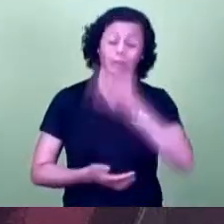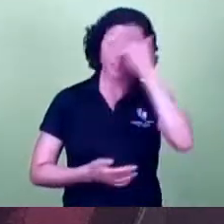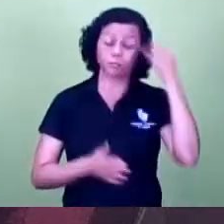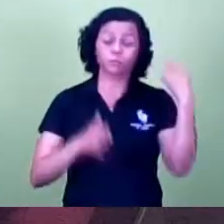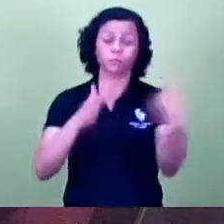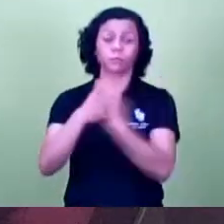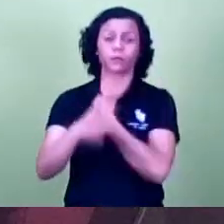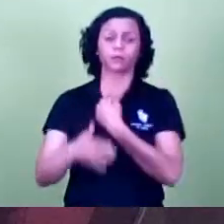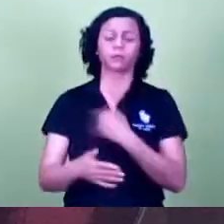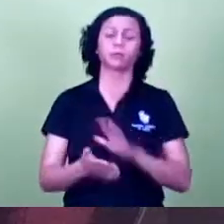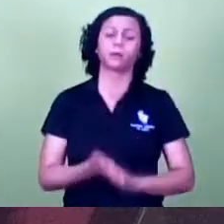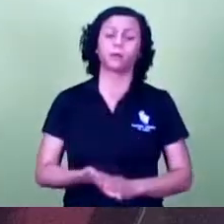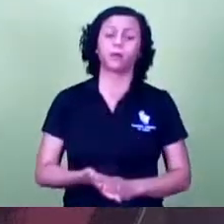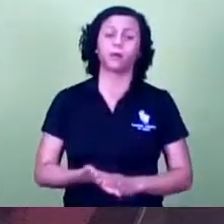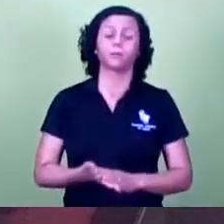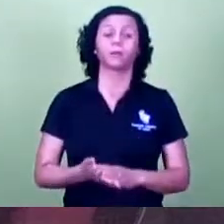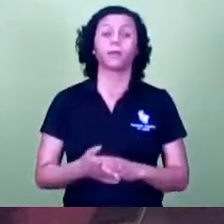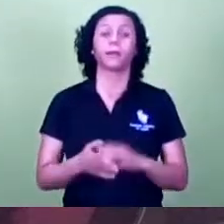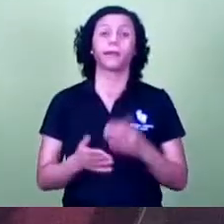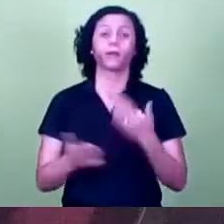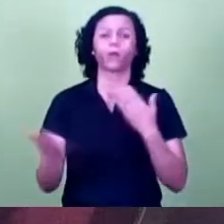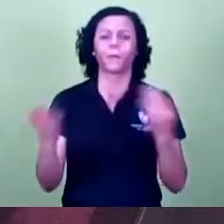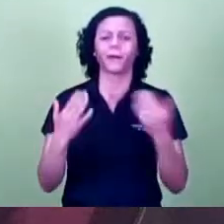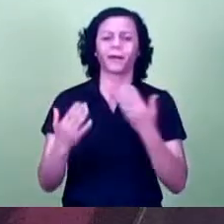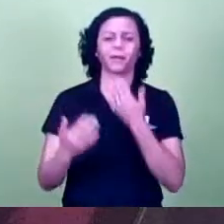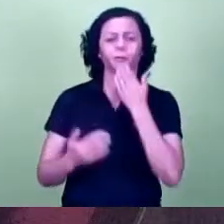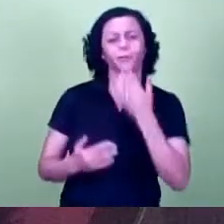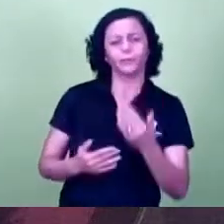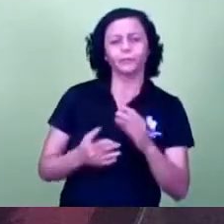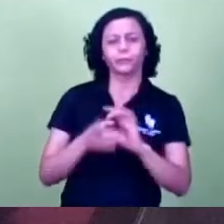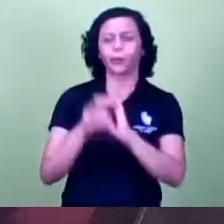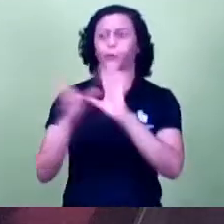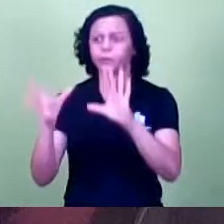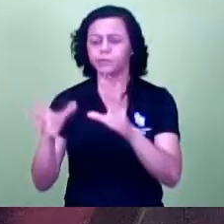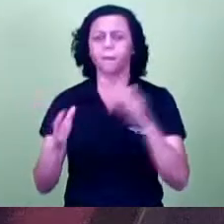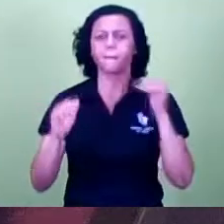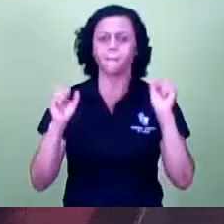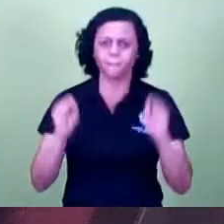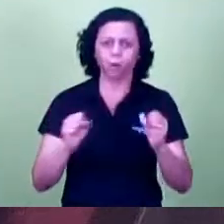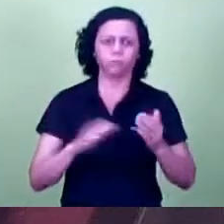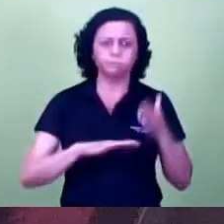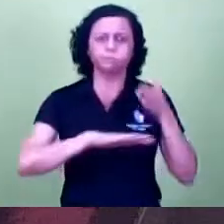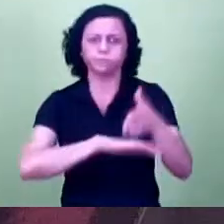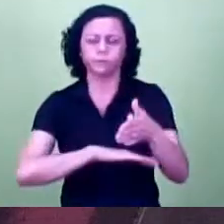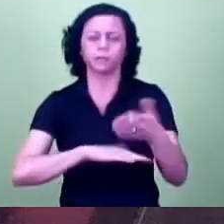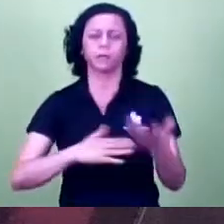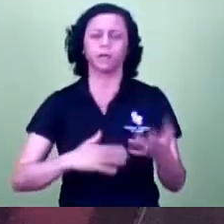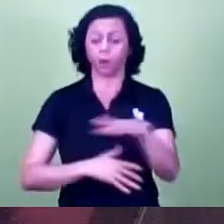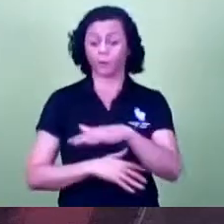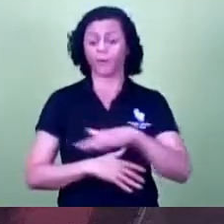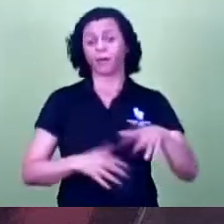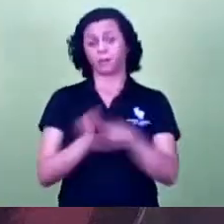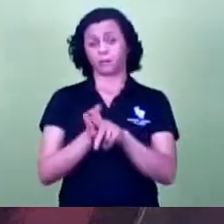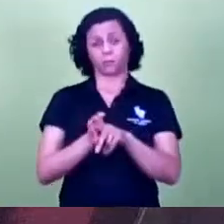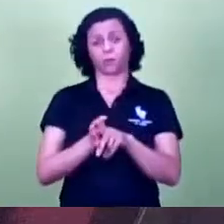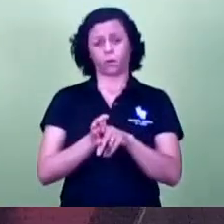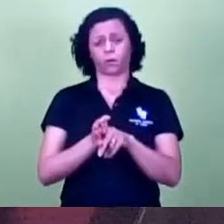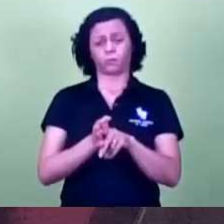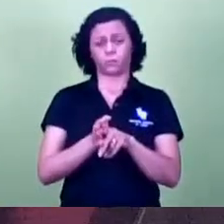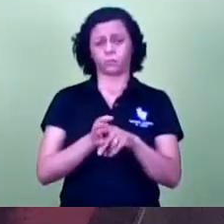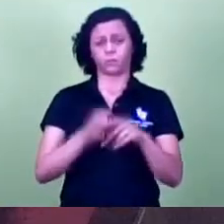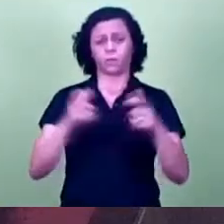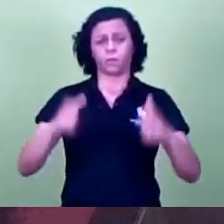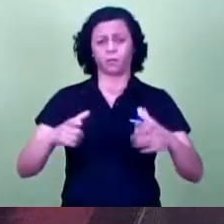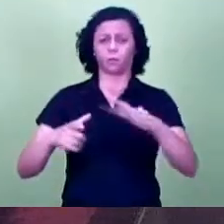autorização para poder invadir uma área, ocupar uma área. Fala-se, aquilo é uma área pública, é área da comunidade, vai ter um equipamento urbano, é